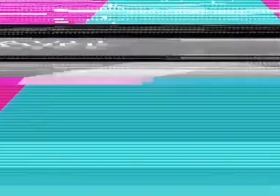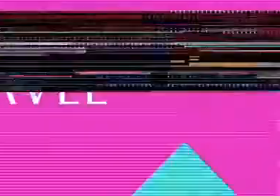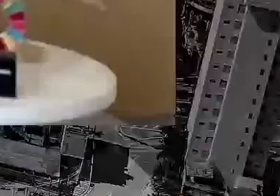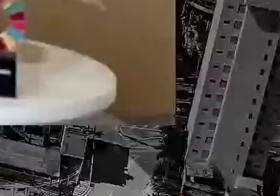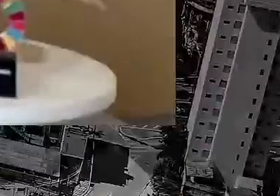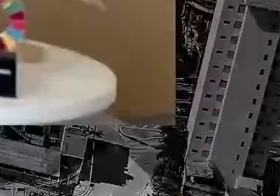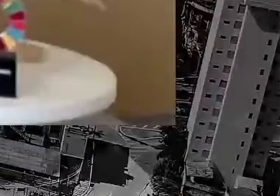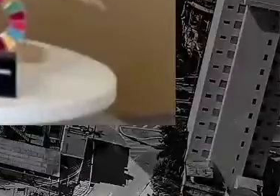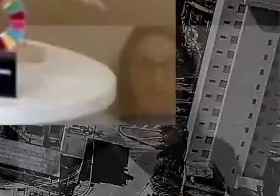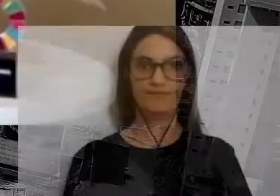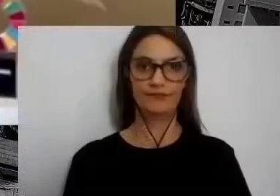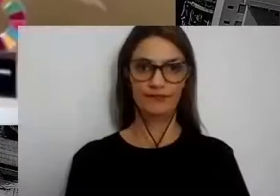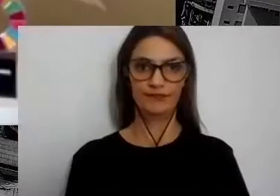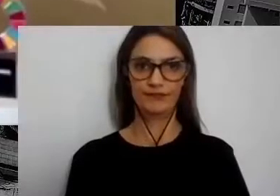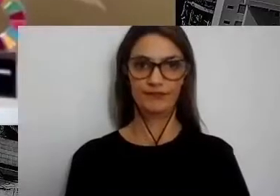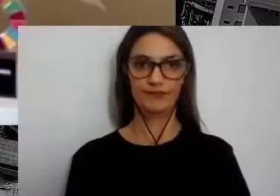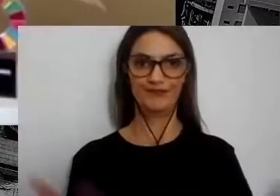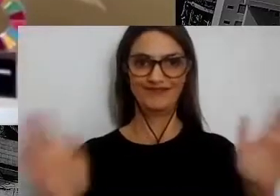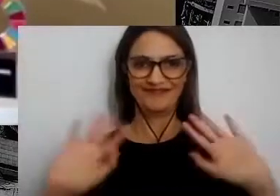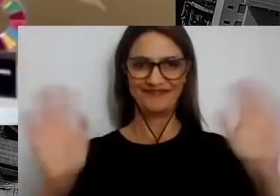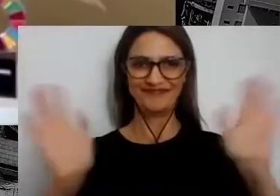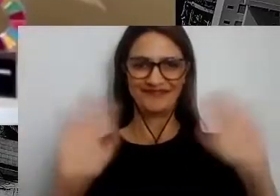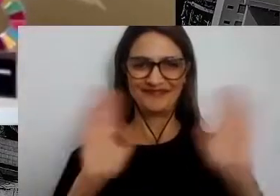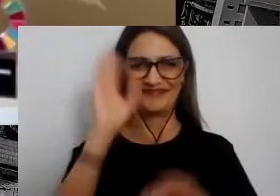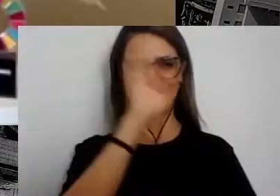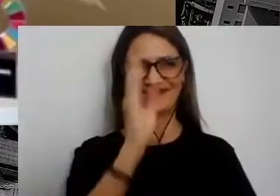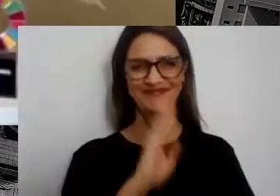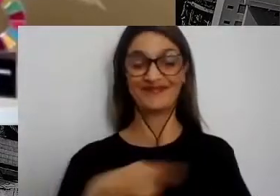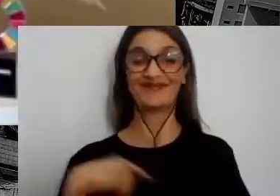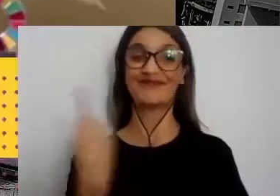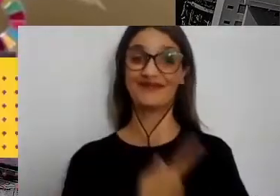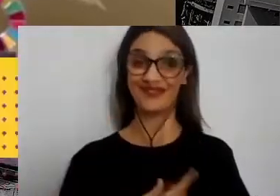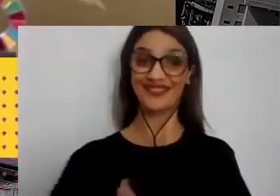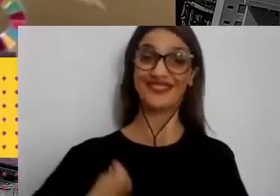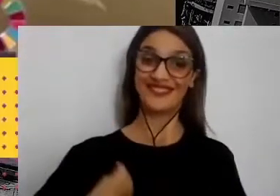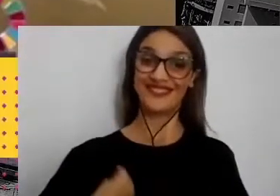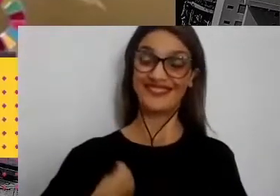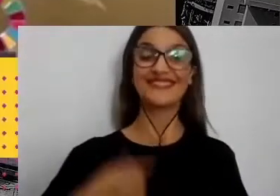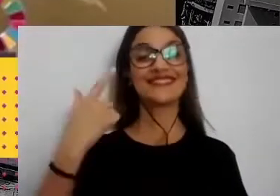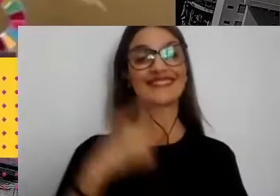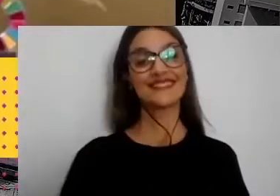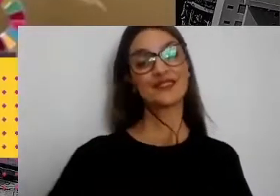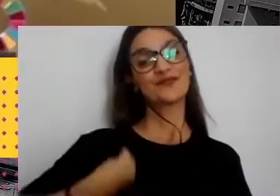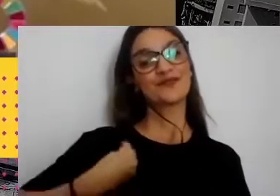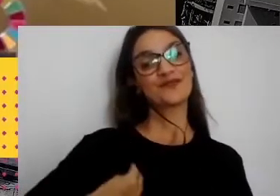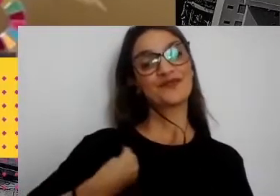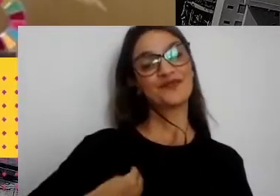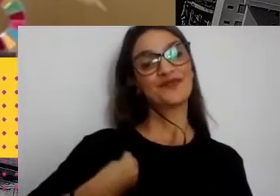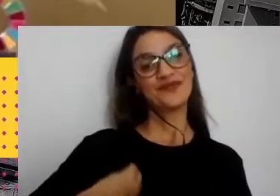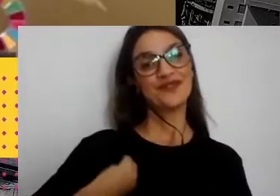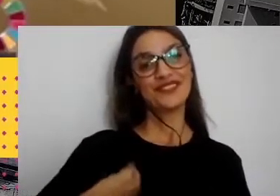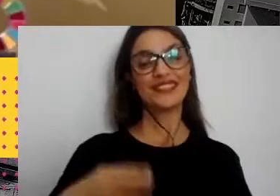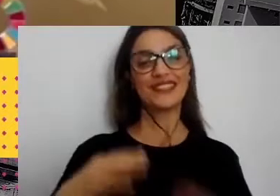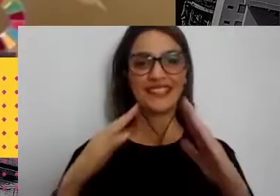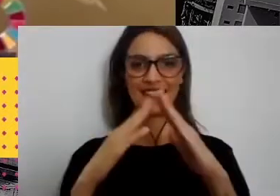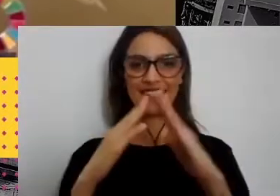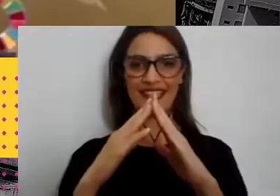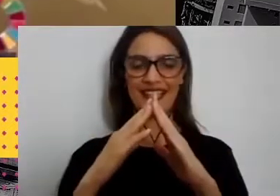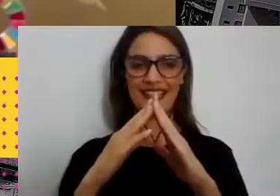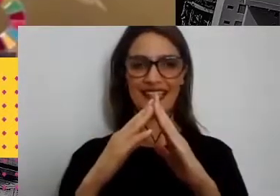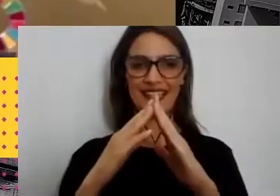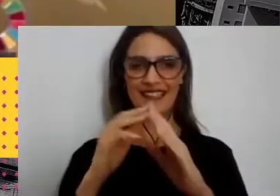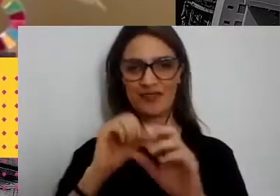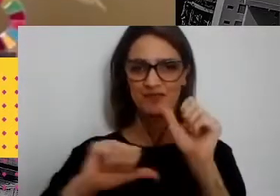Oi, oi, salve Brasil! Estamos aqui mais um dia ao vivo, direto da Casa da Virada Sustentável,